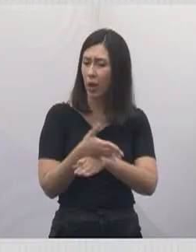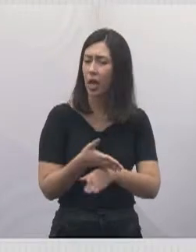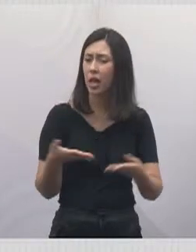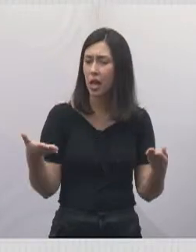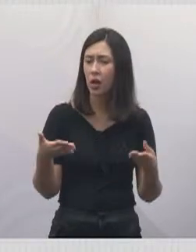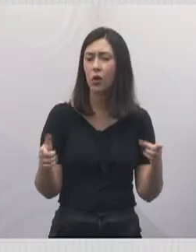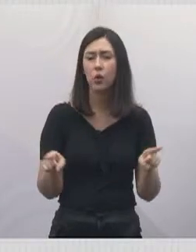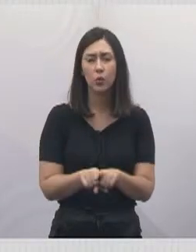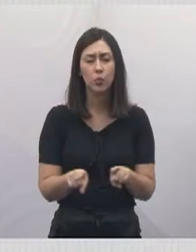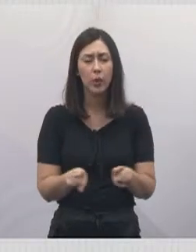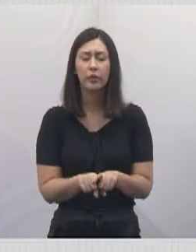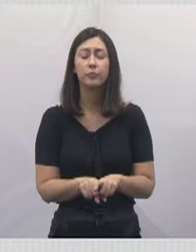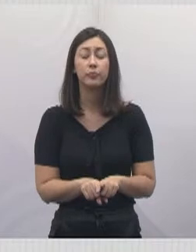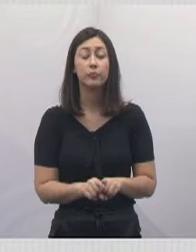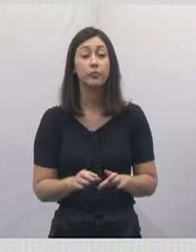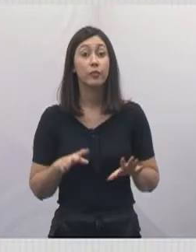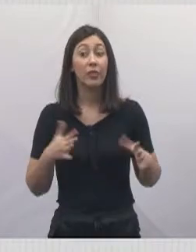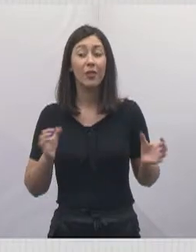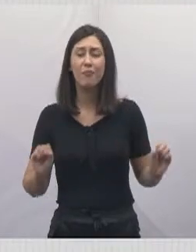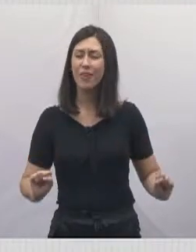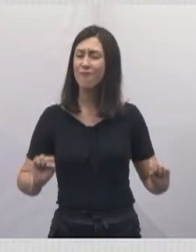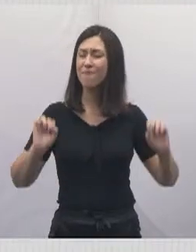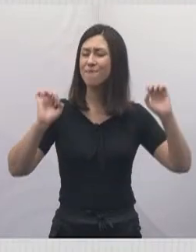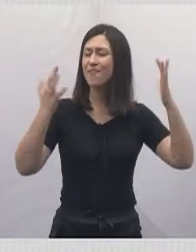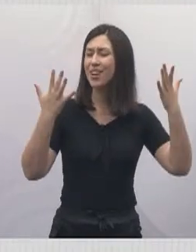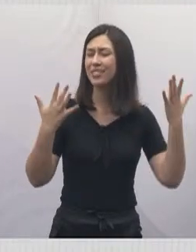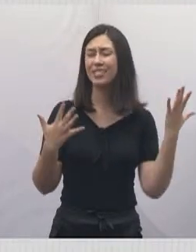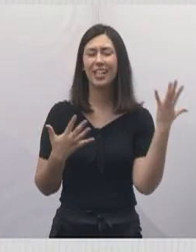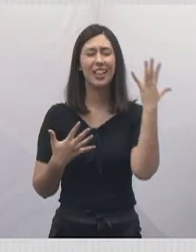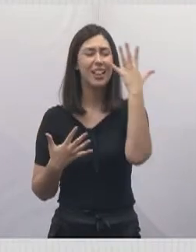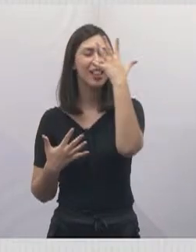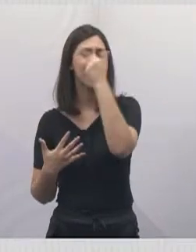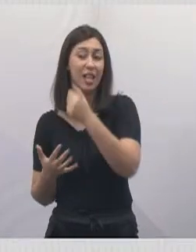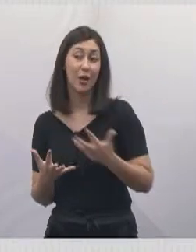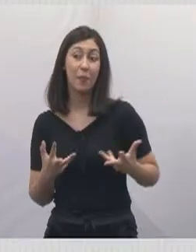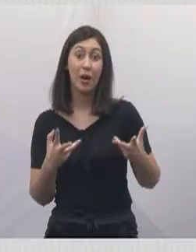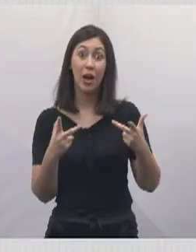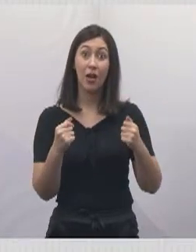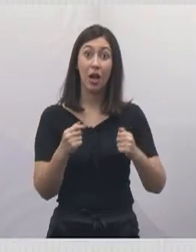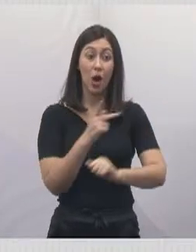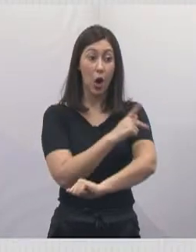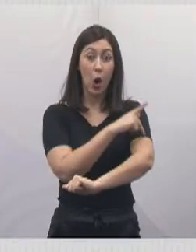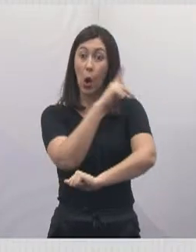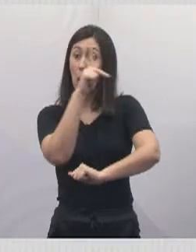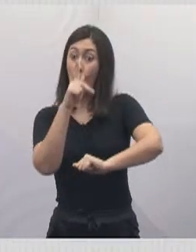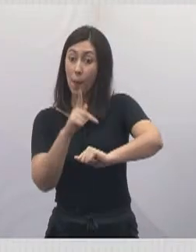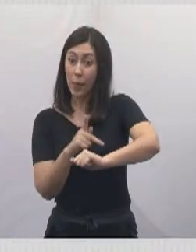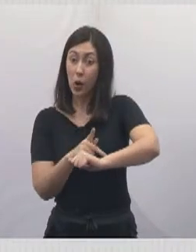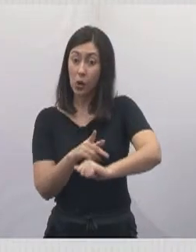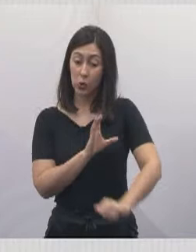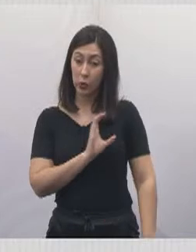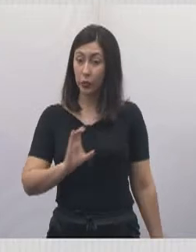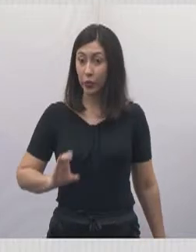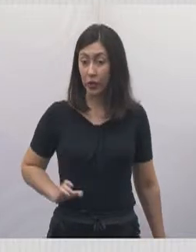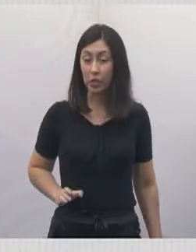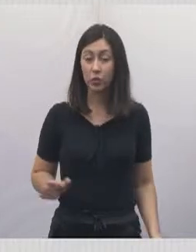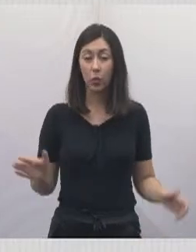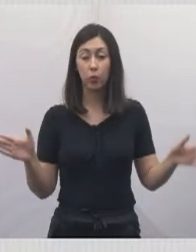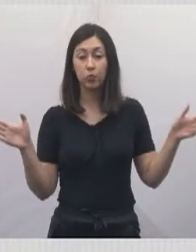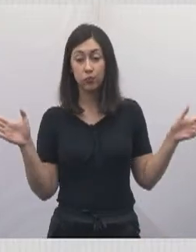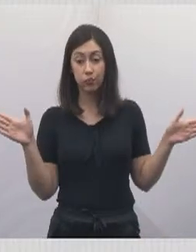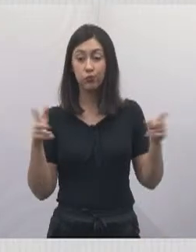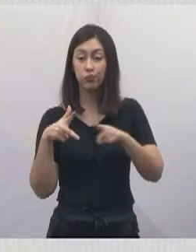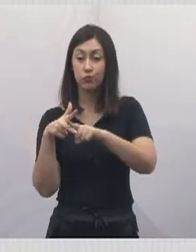legislatura também. E aí, uma festa linda e maravilhosa, onde o Morro do Cristo será totalmente revitalizado. E